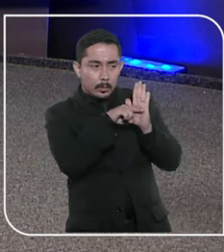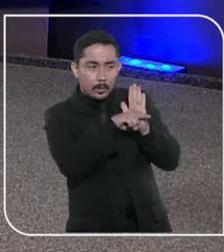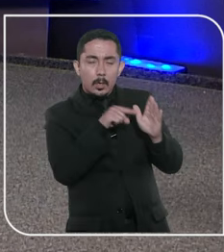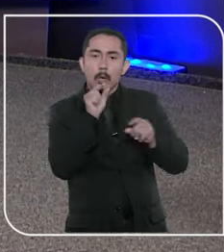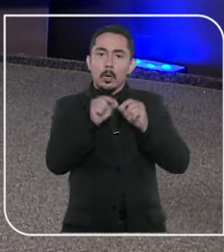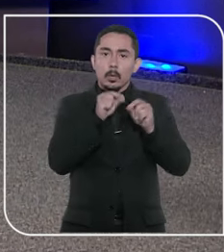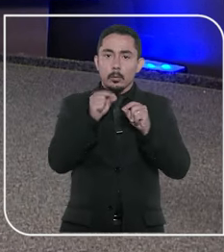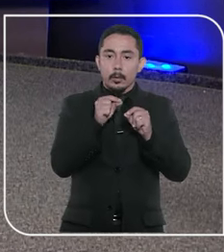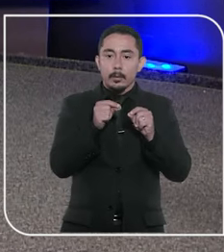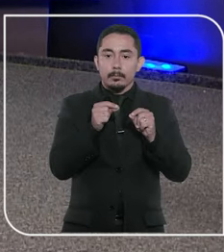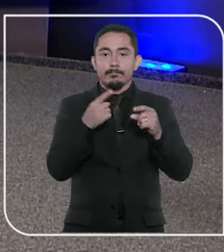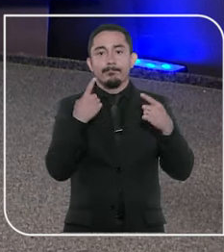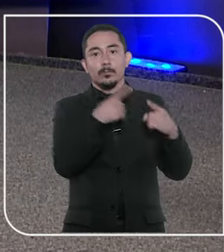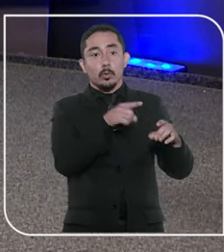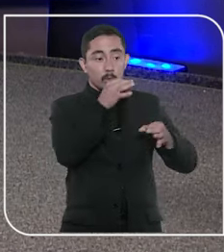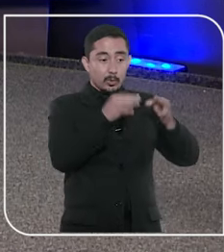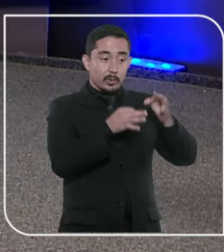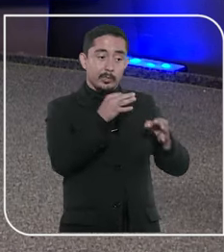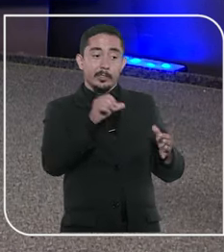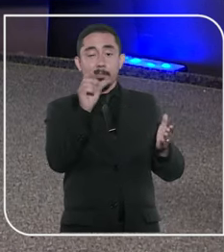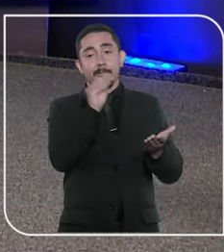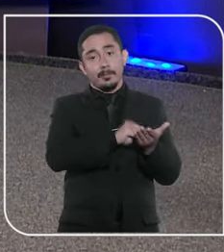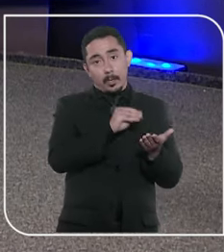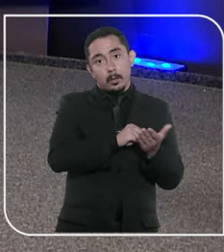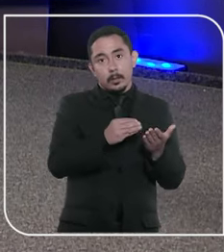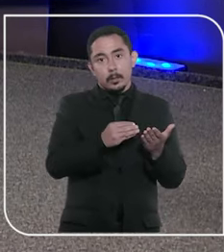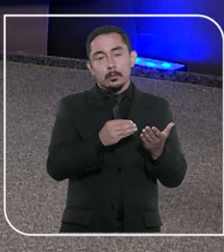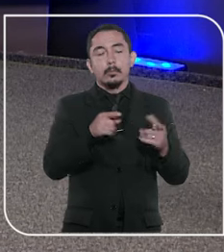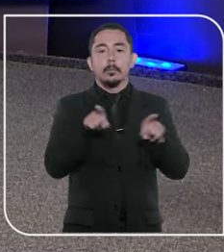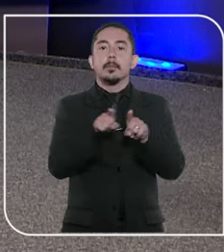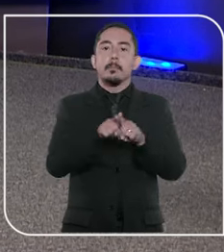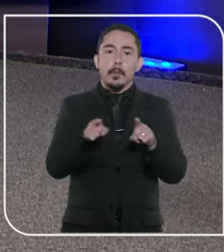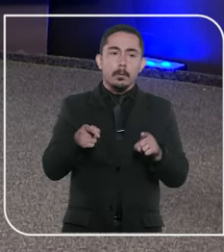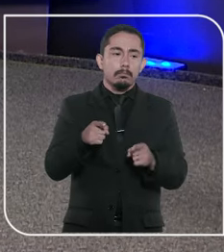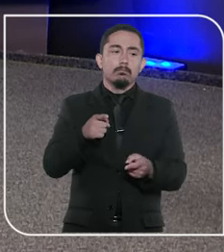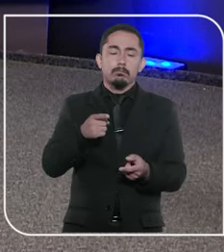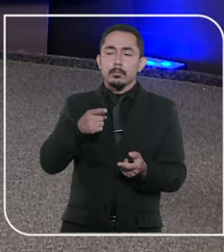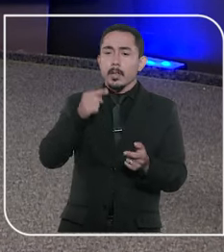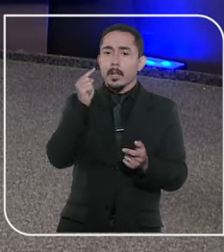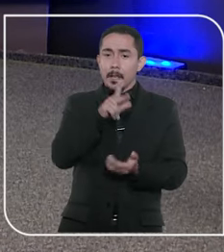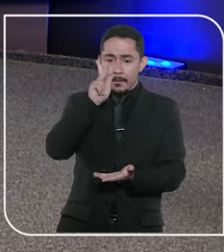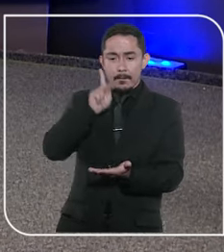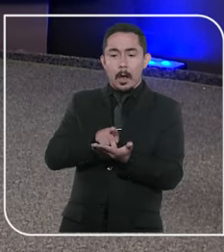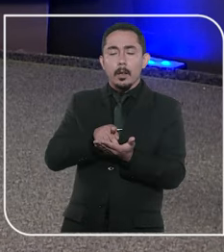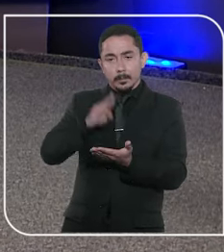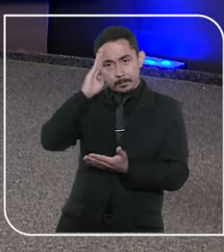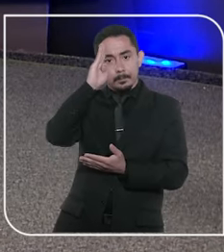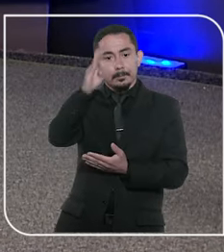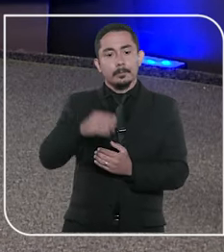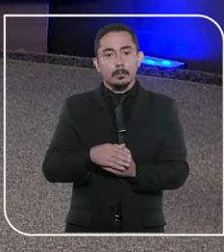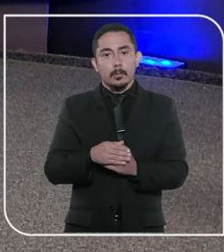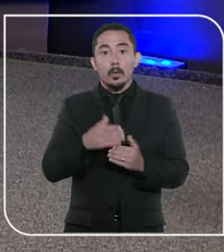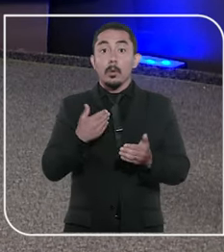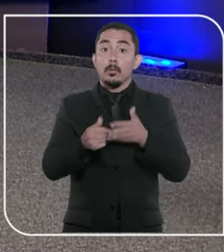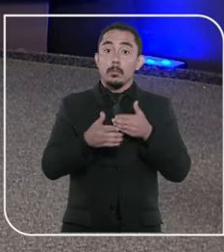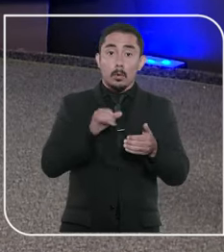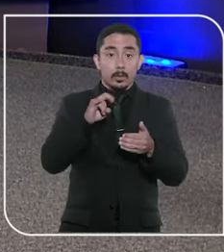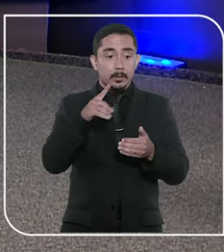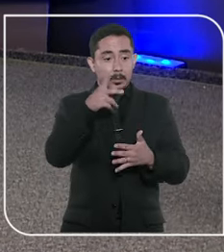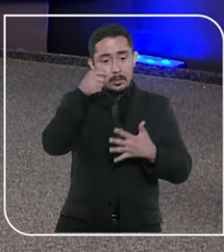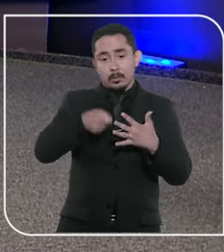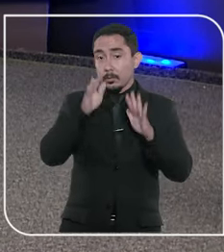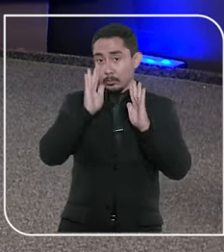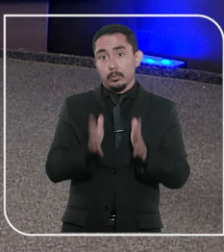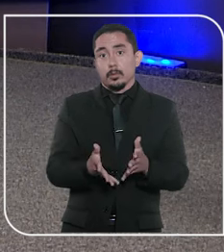objetivo da revisão criminal é corrigir possíveis injustiças e garantir que a verdade seja estabelecida, mesmo